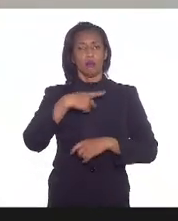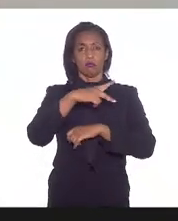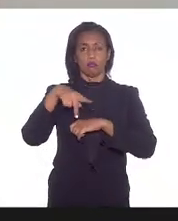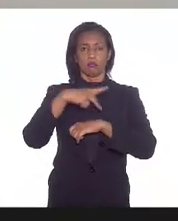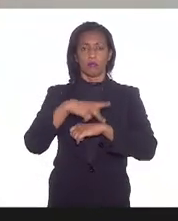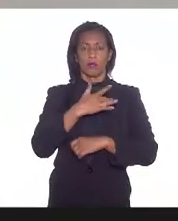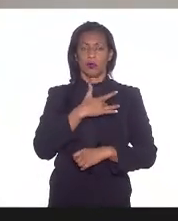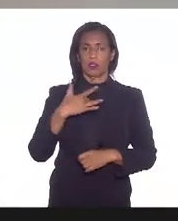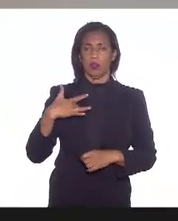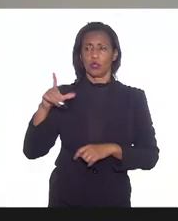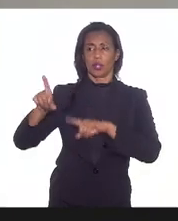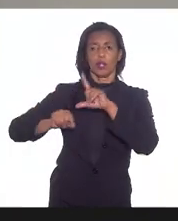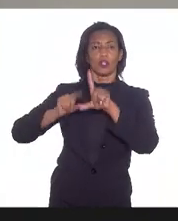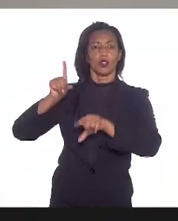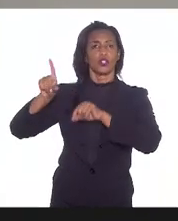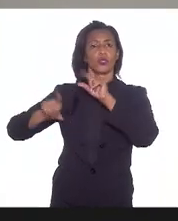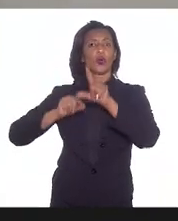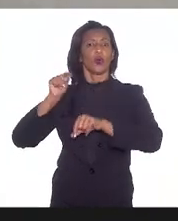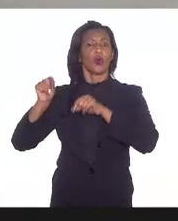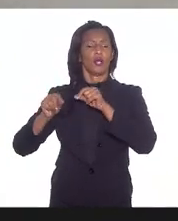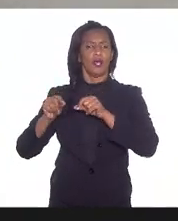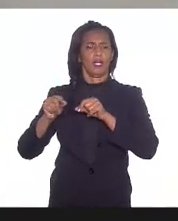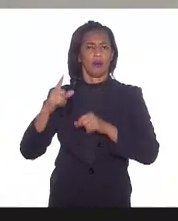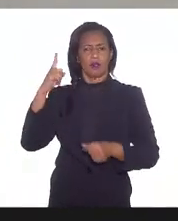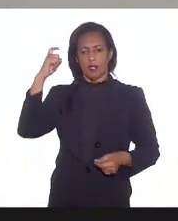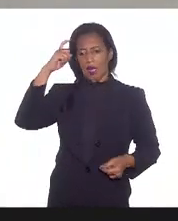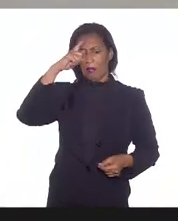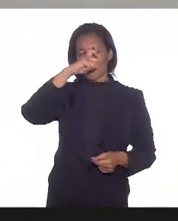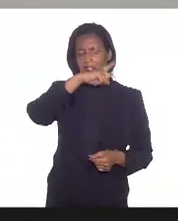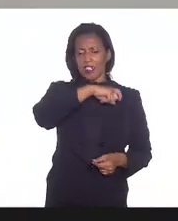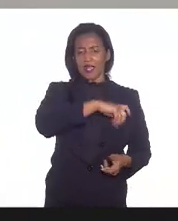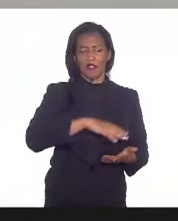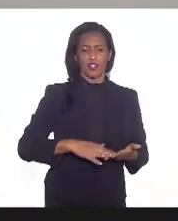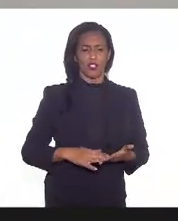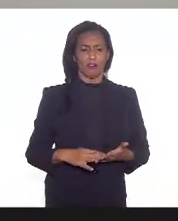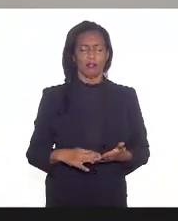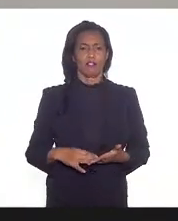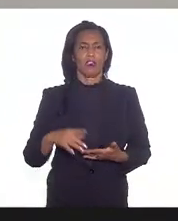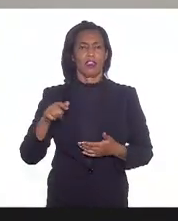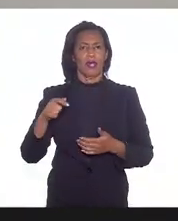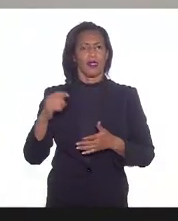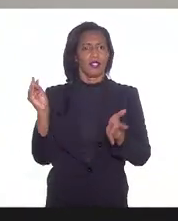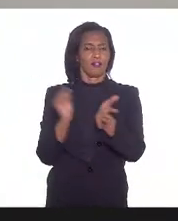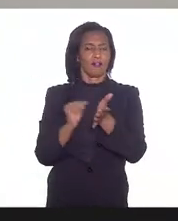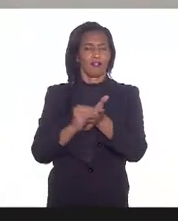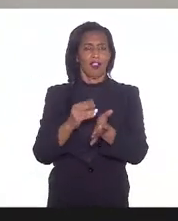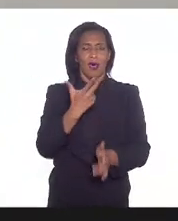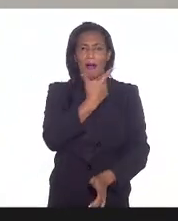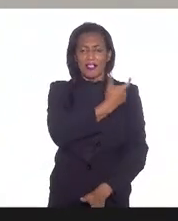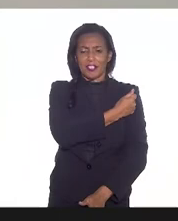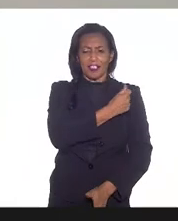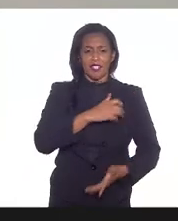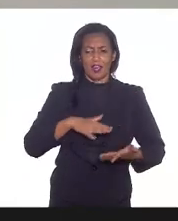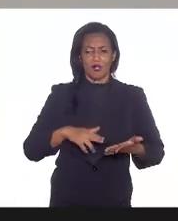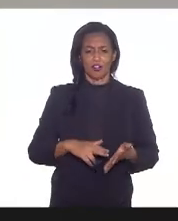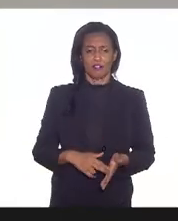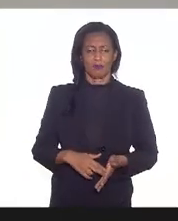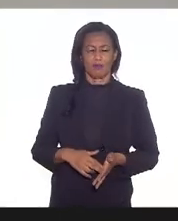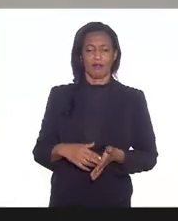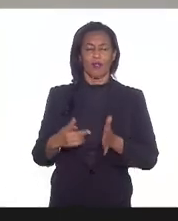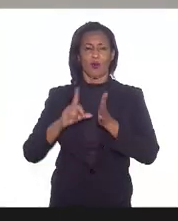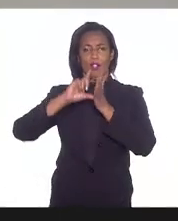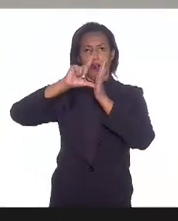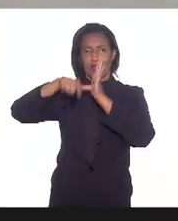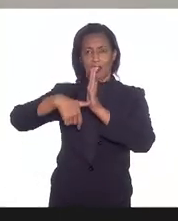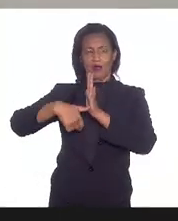essas priorizações é bem verdade que é muito difícil priorizar algo diante da escassez de vacinas que nós temos com atraso que houve